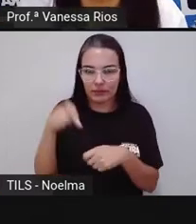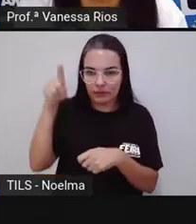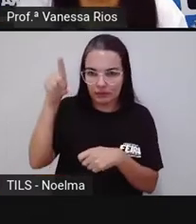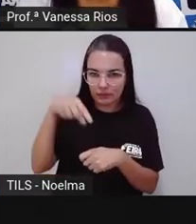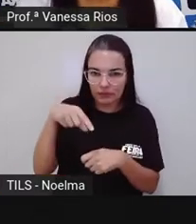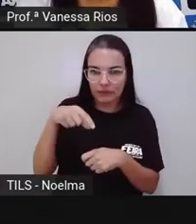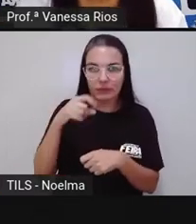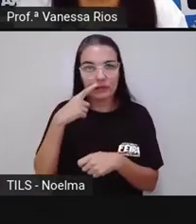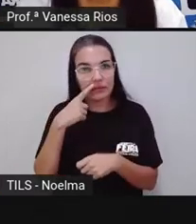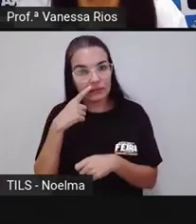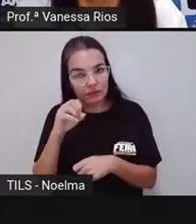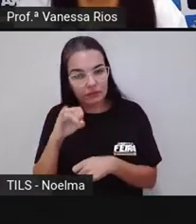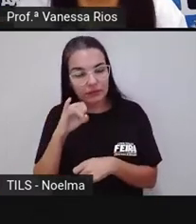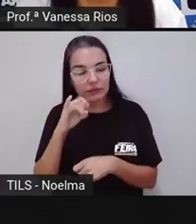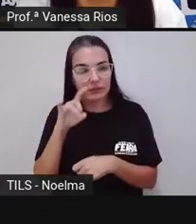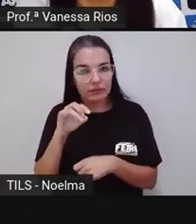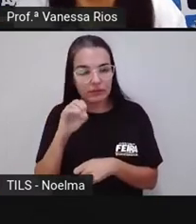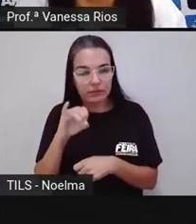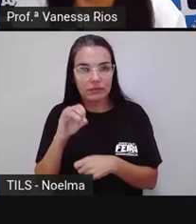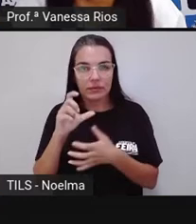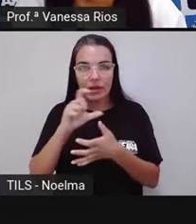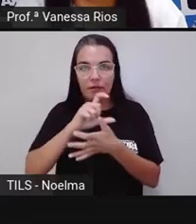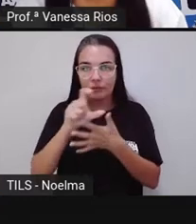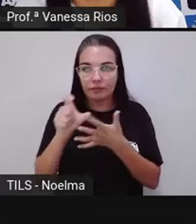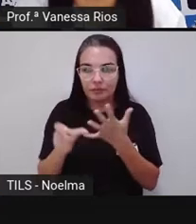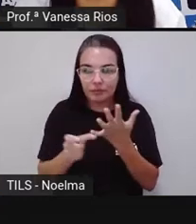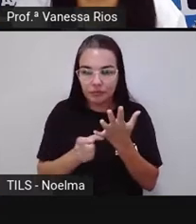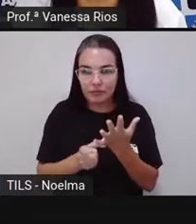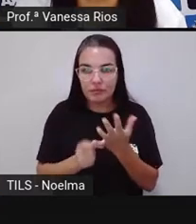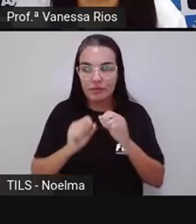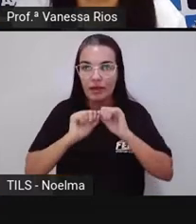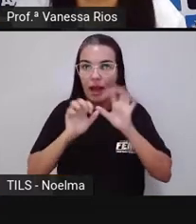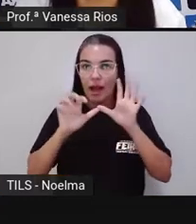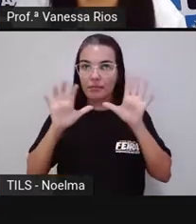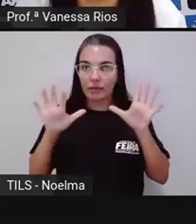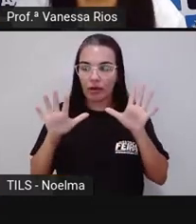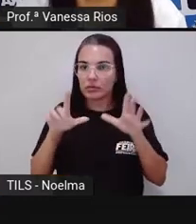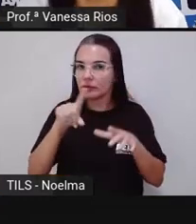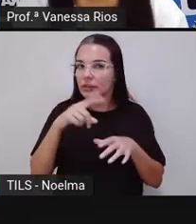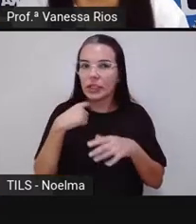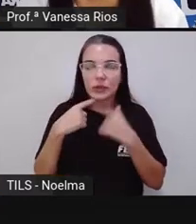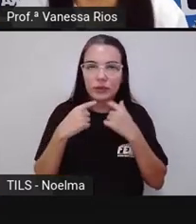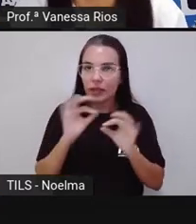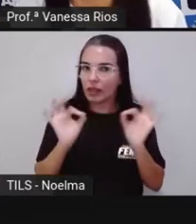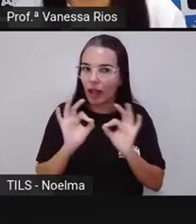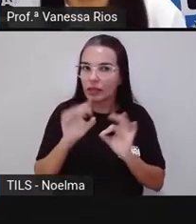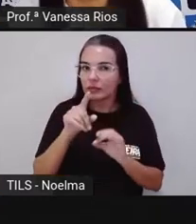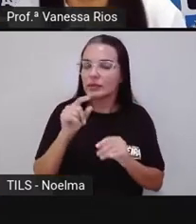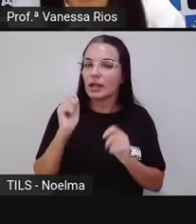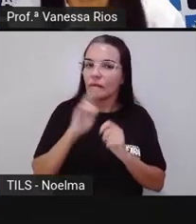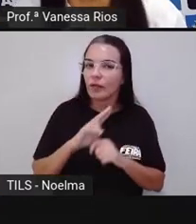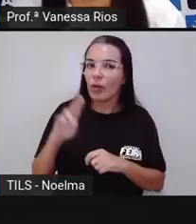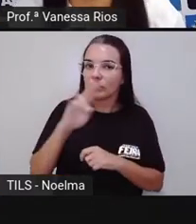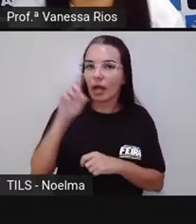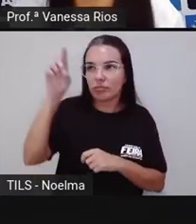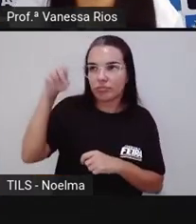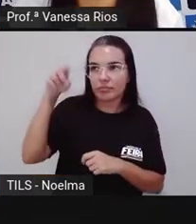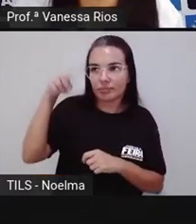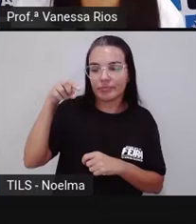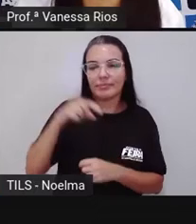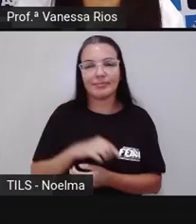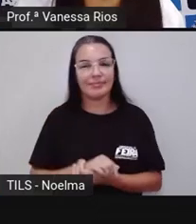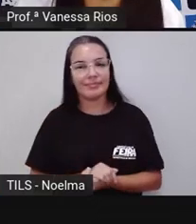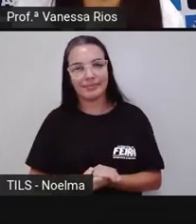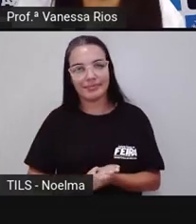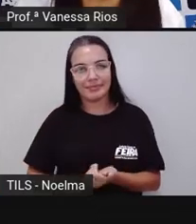acento, se o som da vogal for aberto, não tenha dúvidas. Use o acento agudo. O a Pró